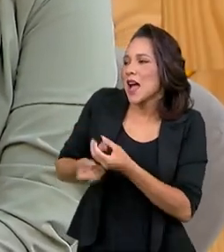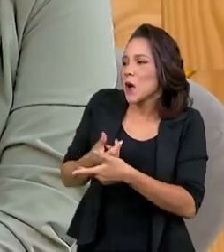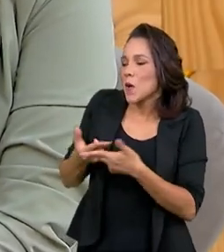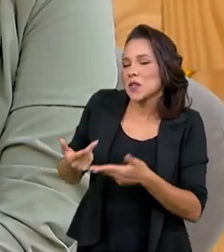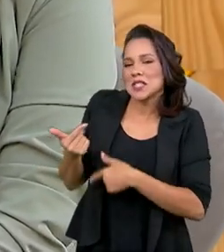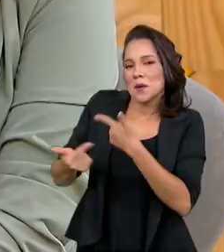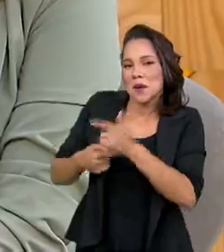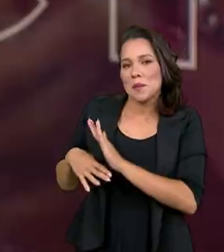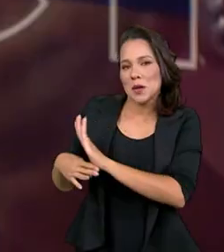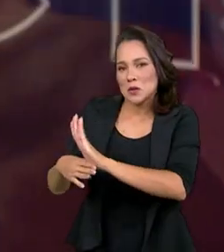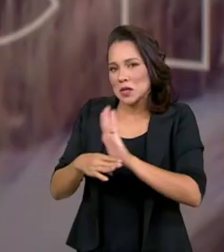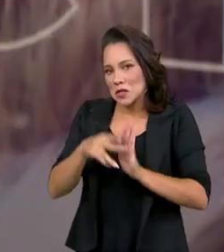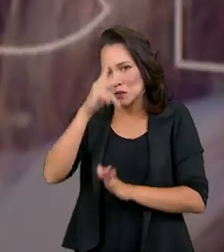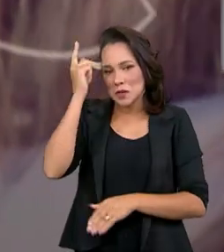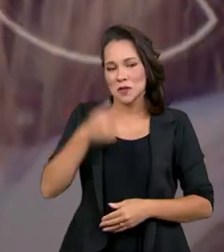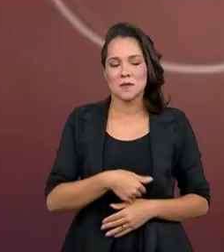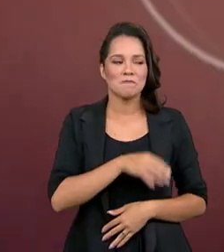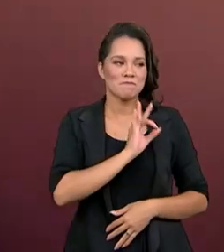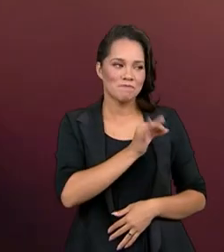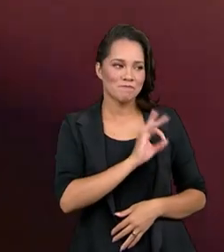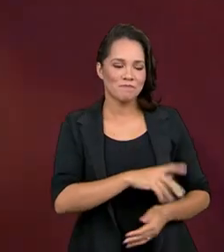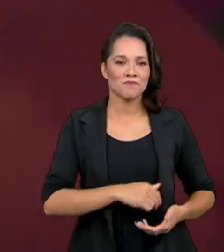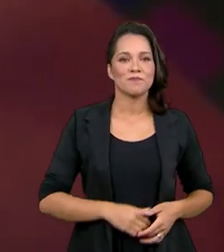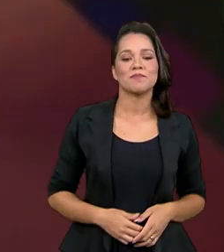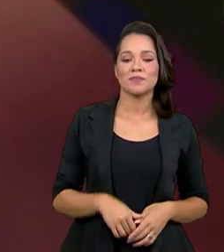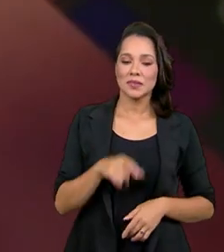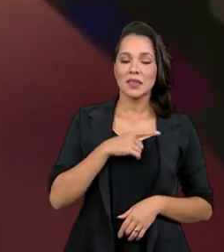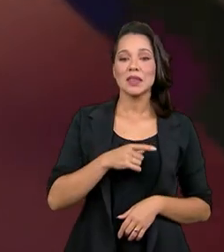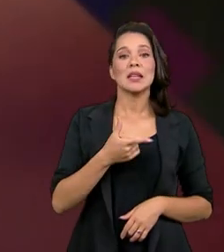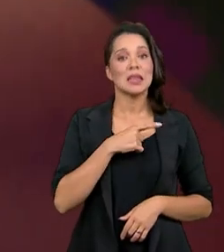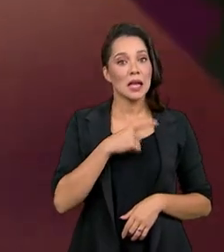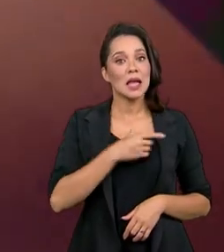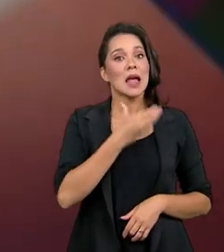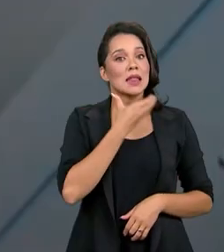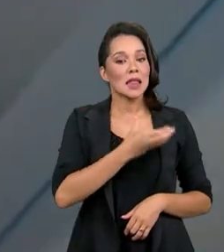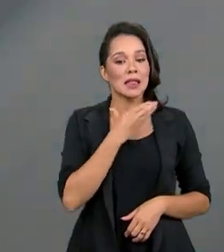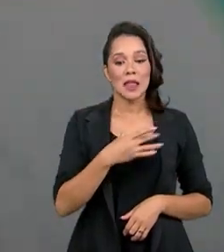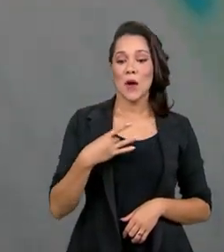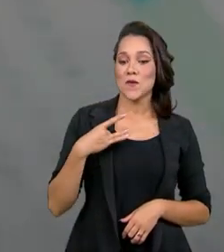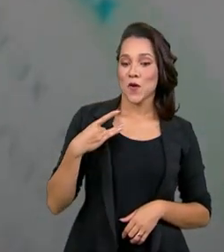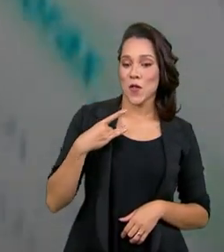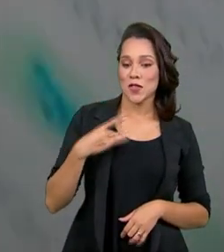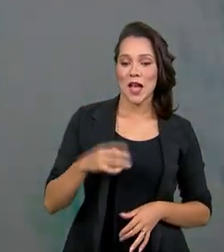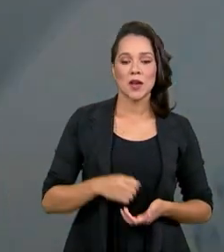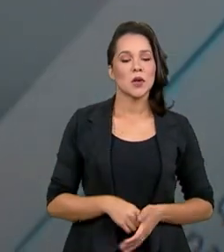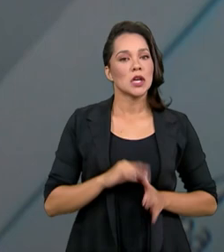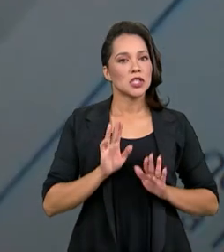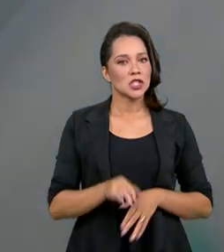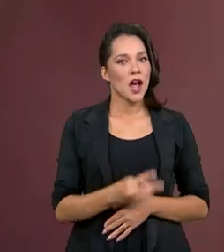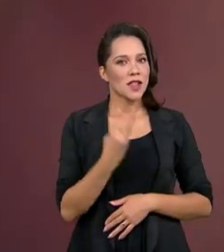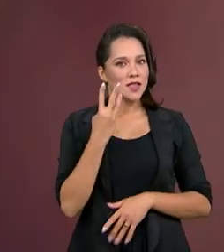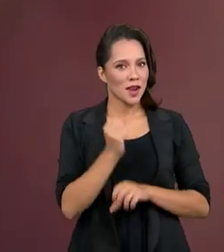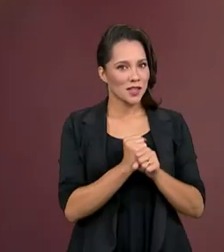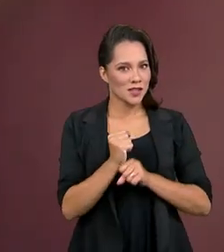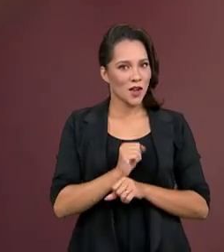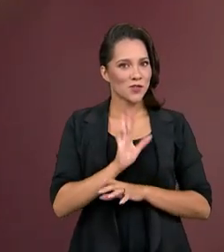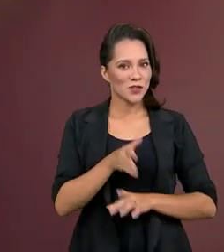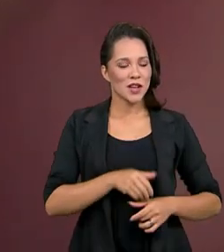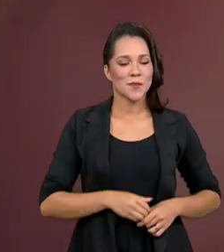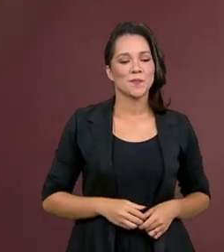a trabalhar pelo próximo. Exatamente, nós temos o Natal voluntário, já vai para a terceira edição,